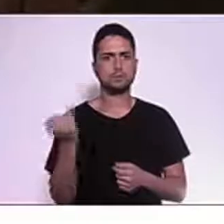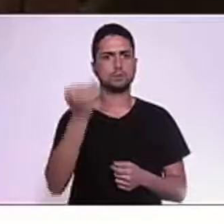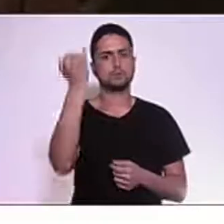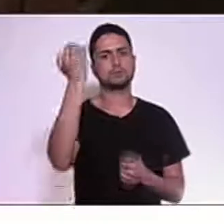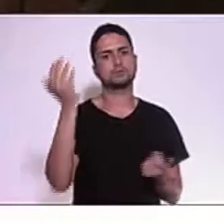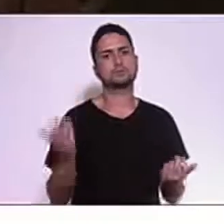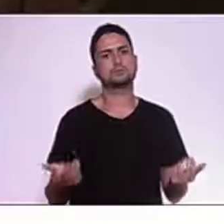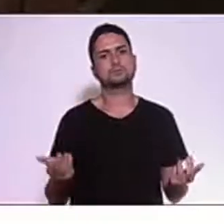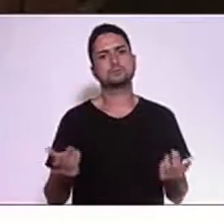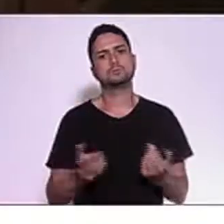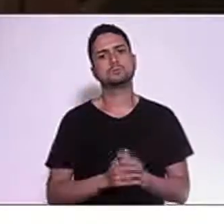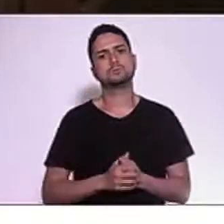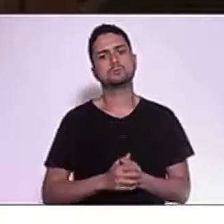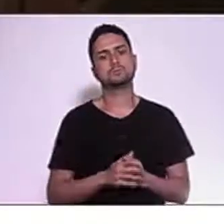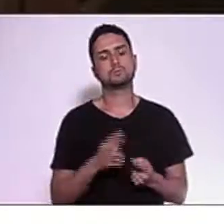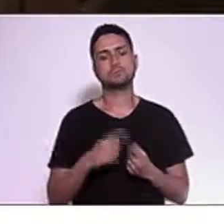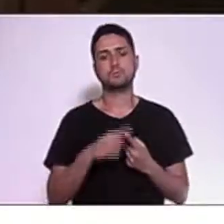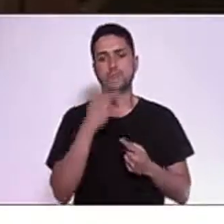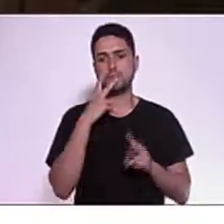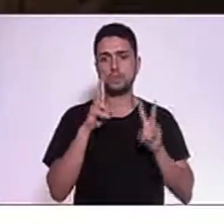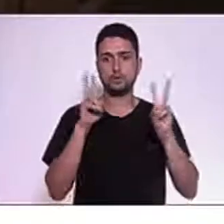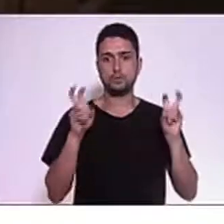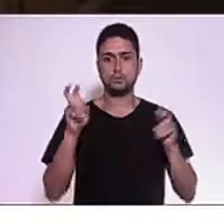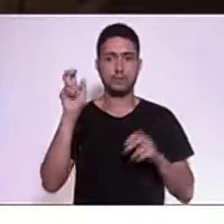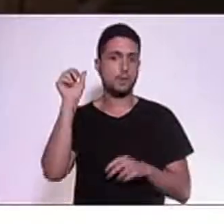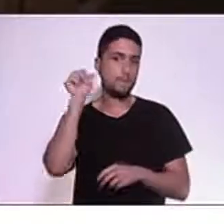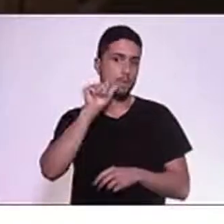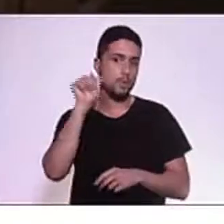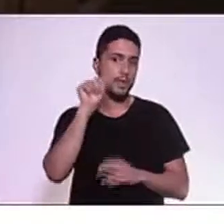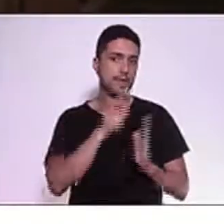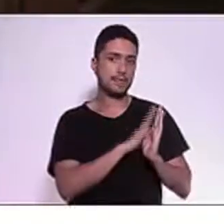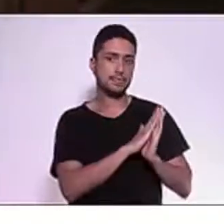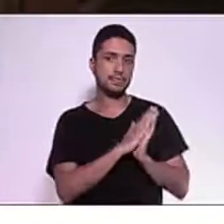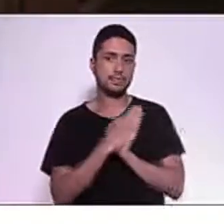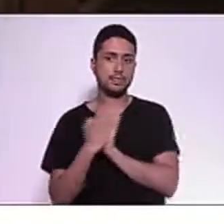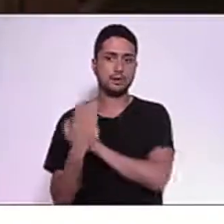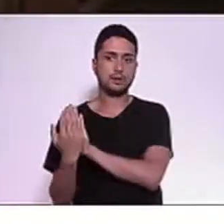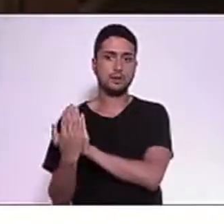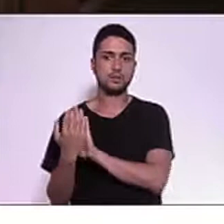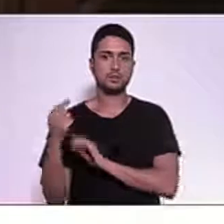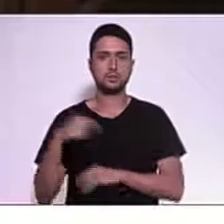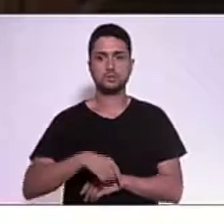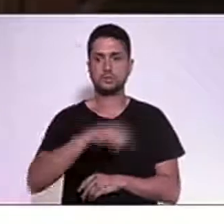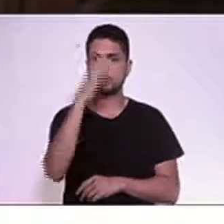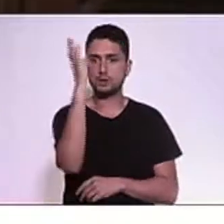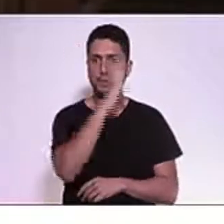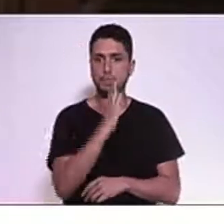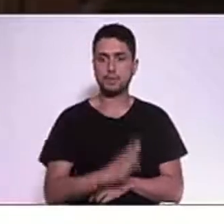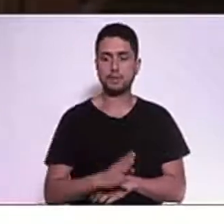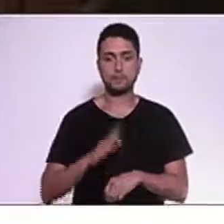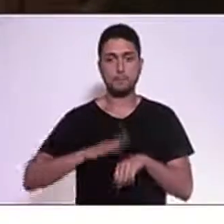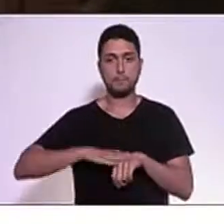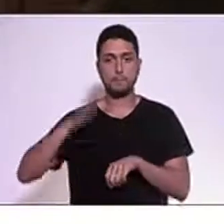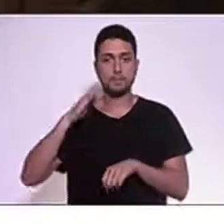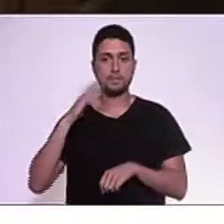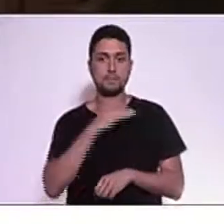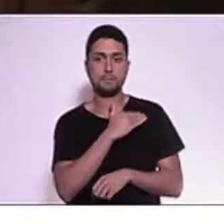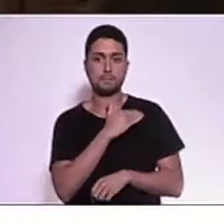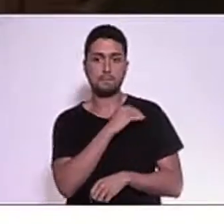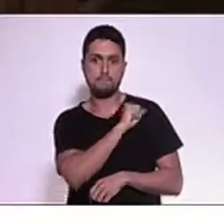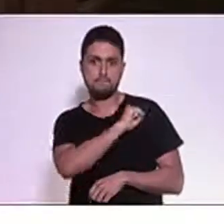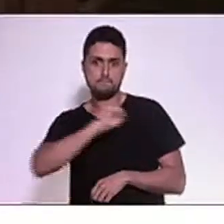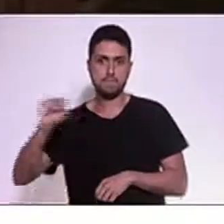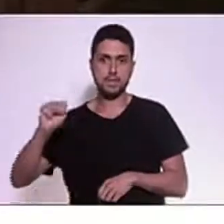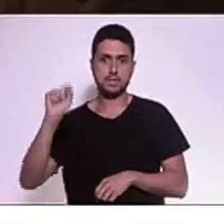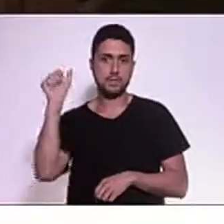afinal de contas, quando a gente fala de mulheres trans, a gente vê que o Brasil é o país que mais mata mulheres trans no